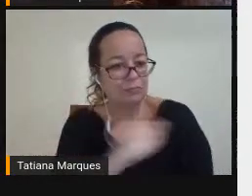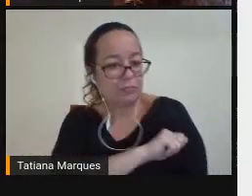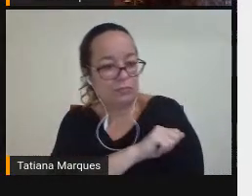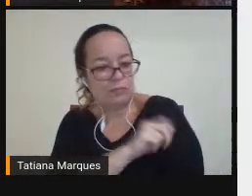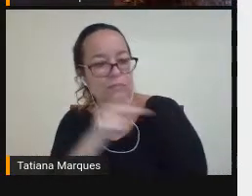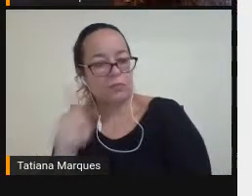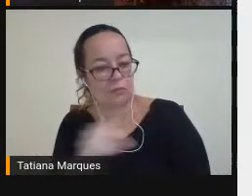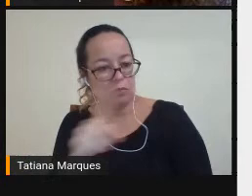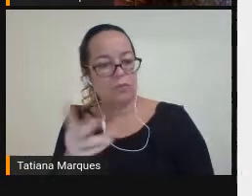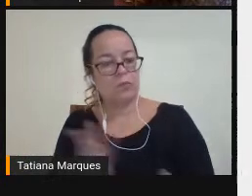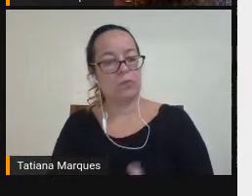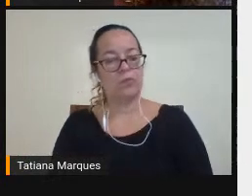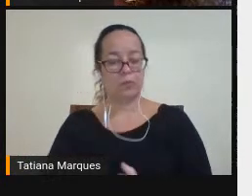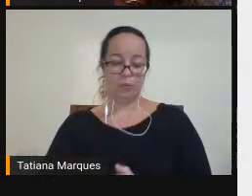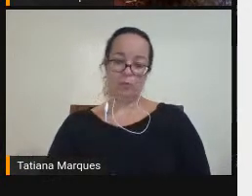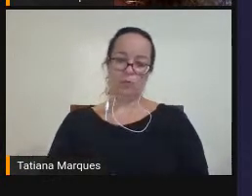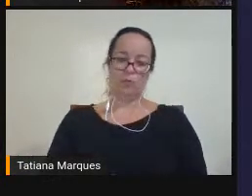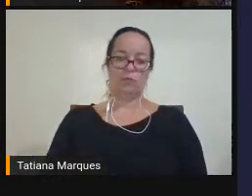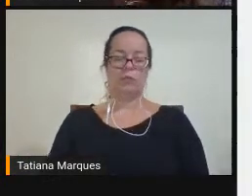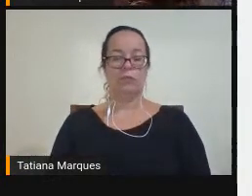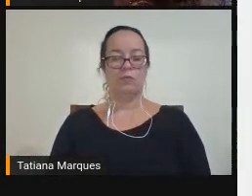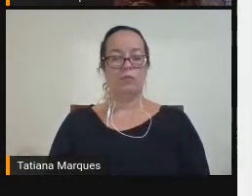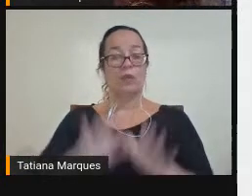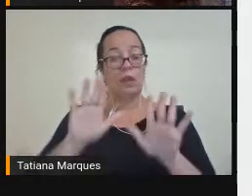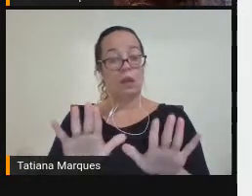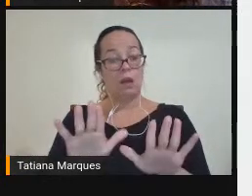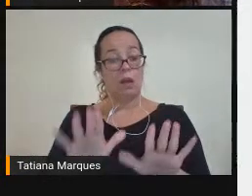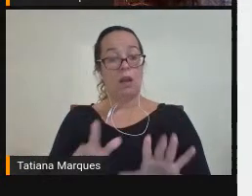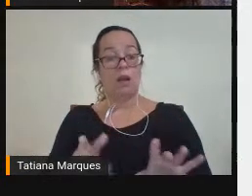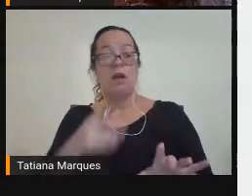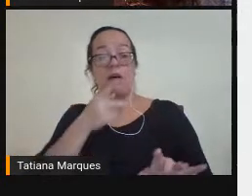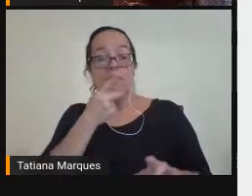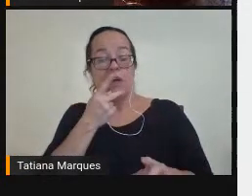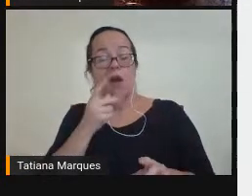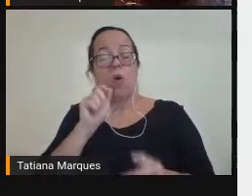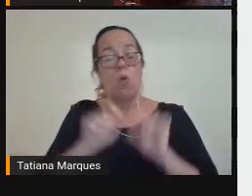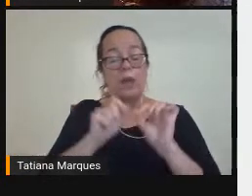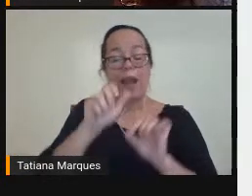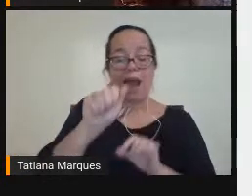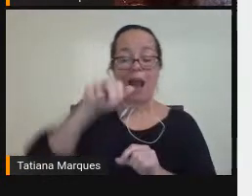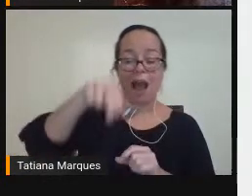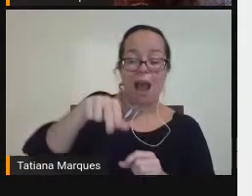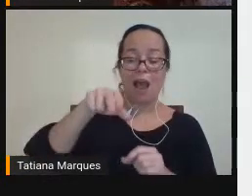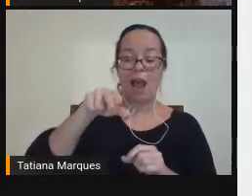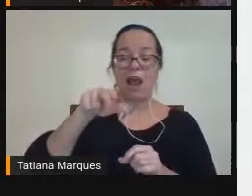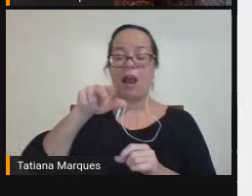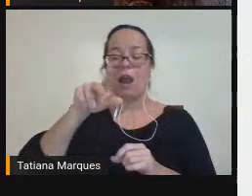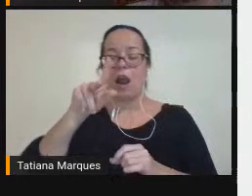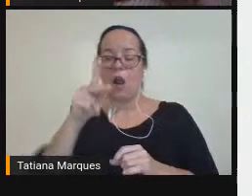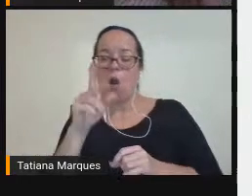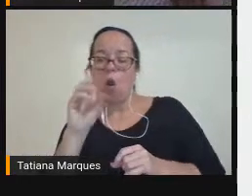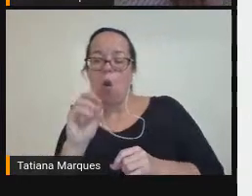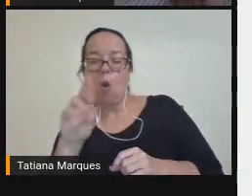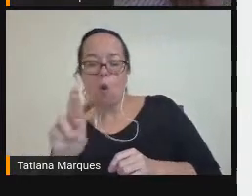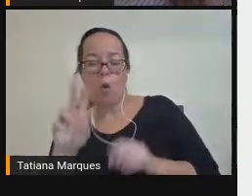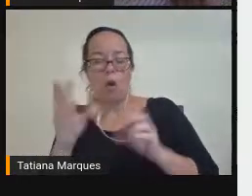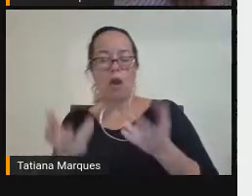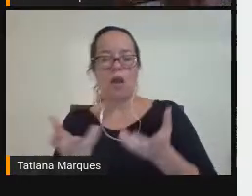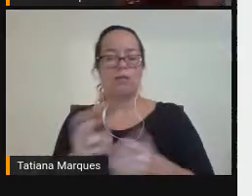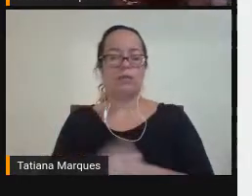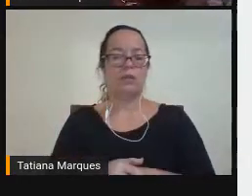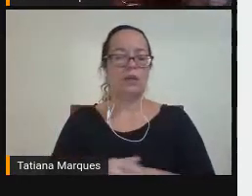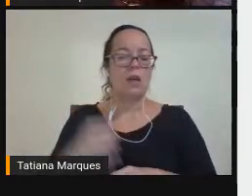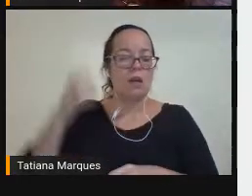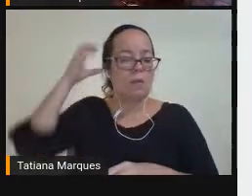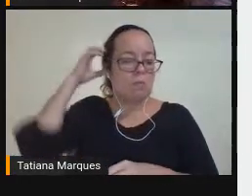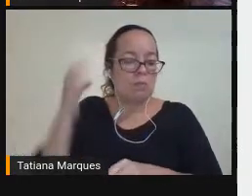bom? Nós falamos também Do Anchor Como podcasts Aqui Deixa eu ver Se está passando